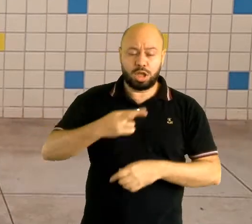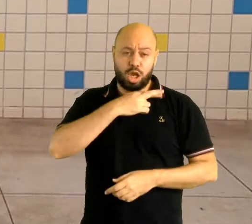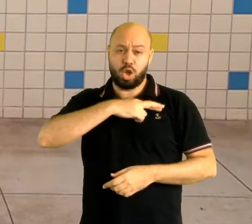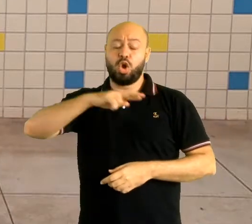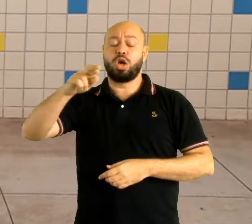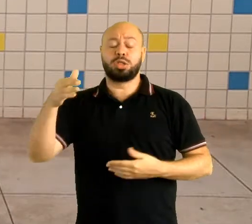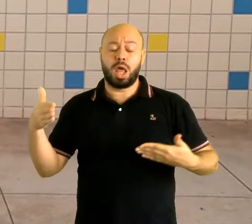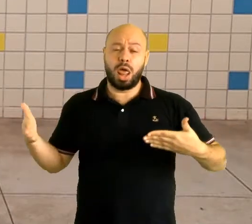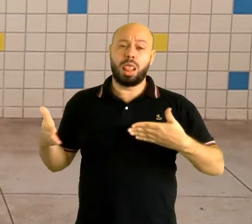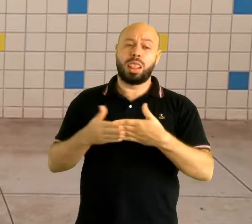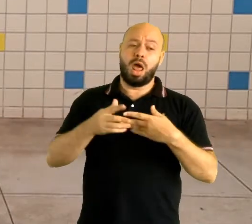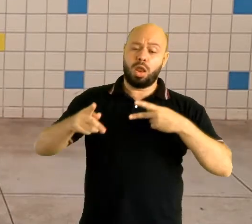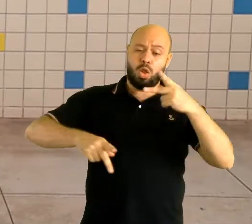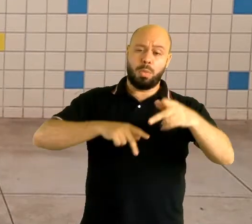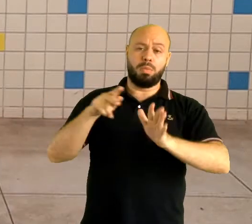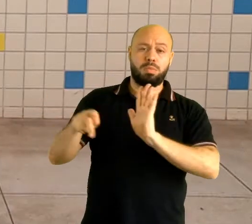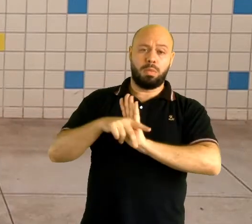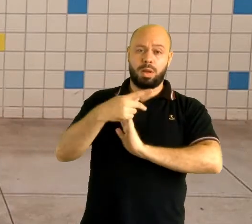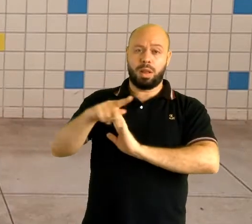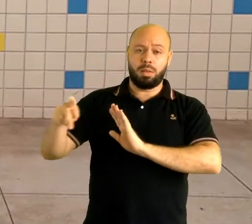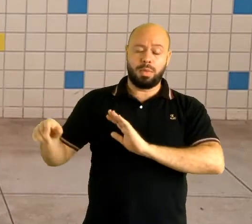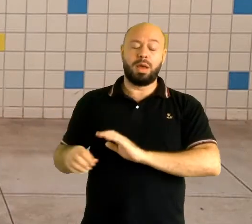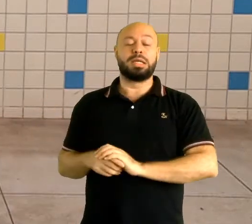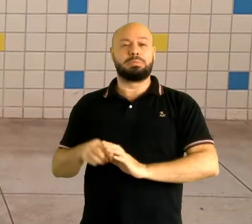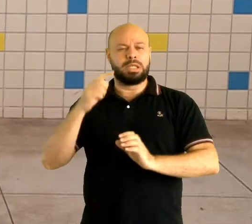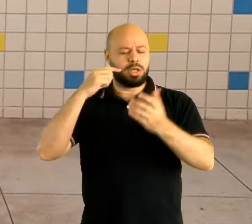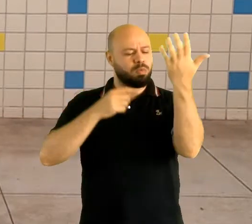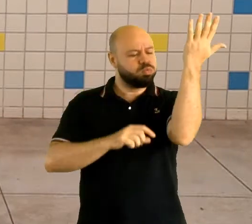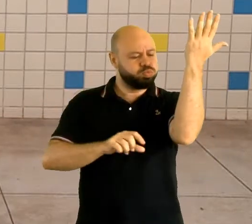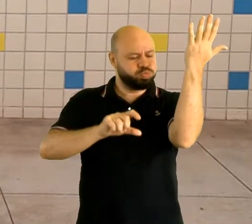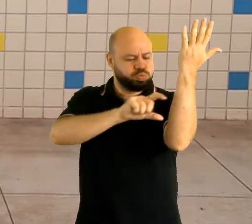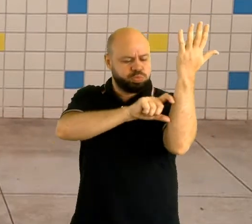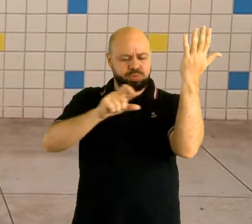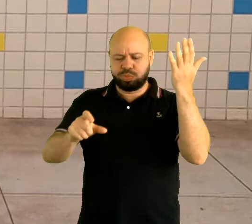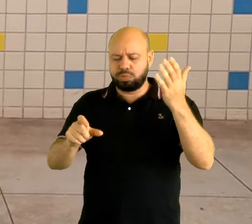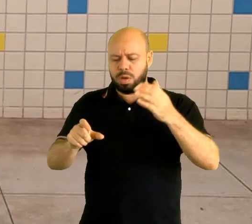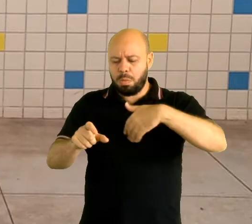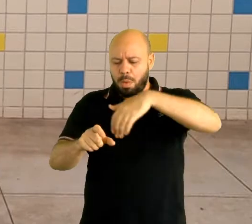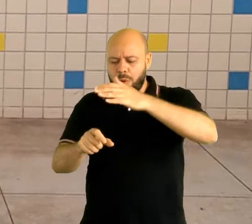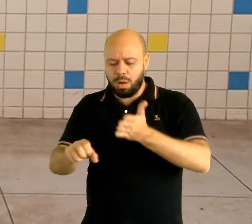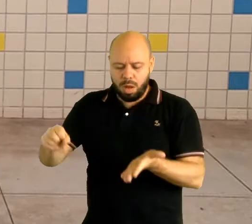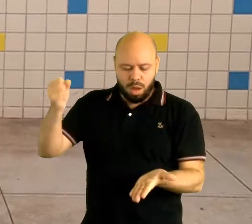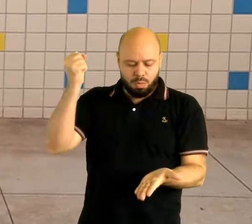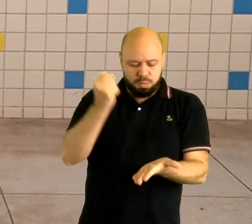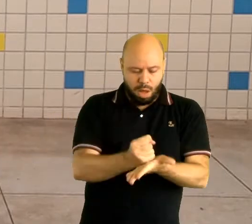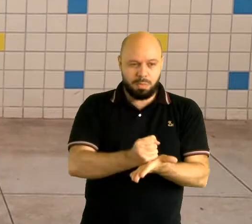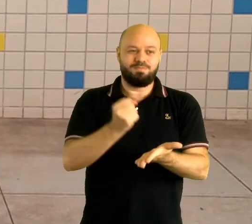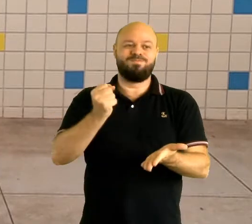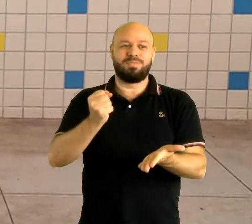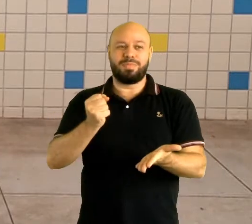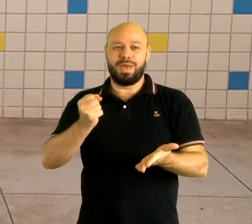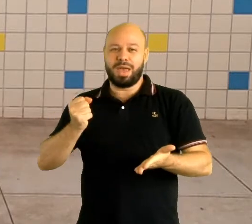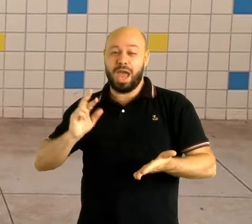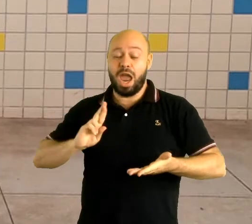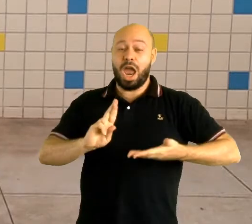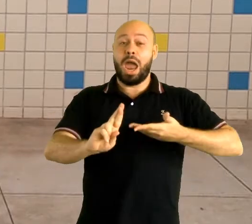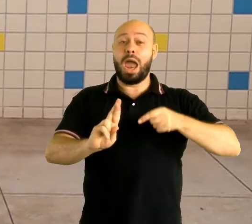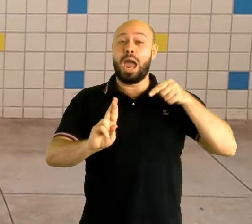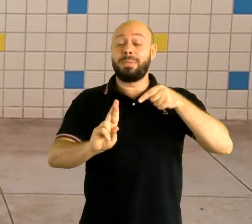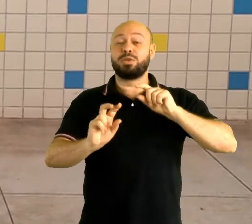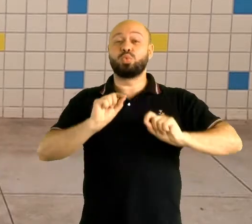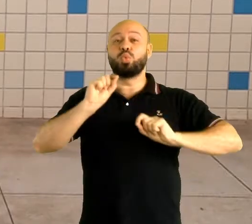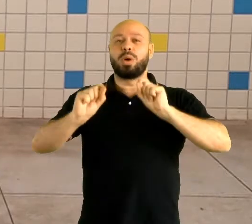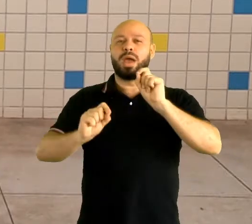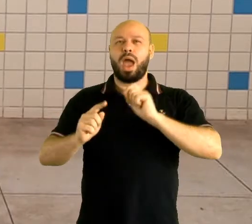É um tipo de carimbo de madeira com figuras que representam e ilustram o assunto que o autor quer que